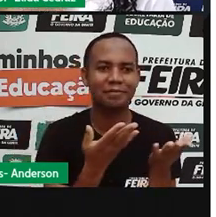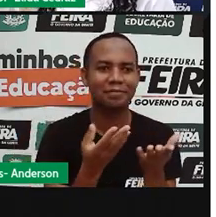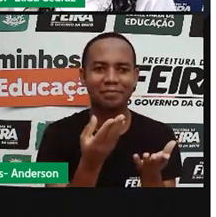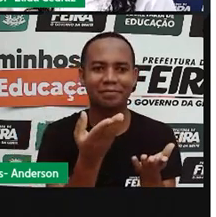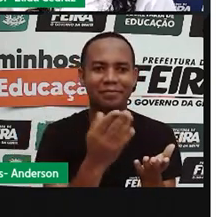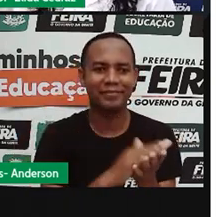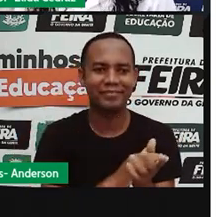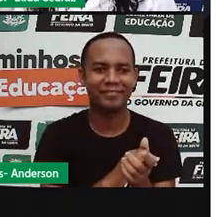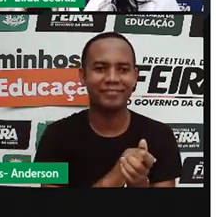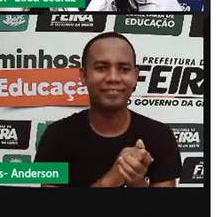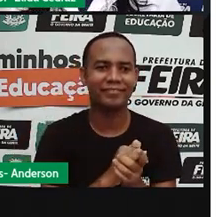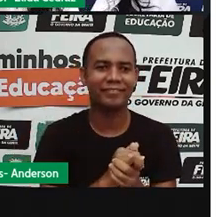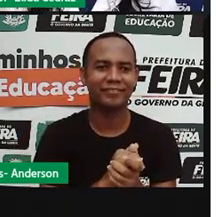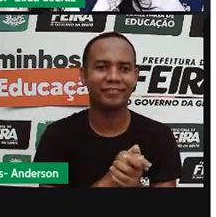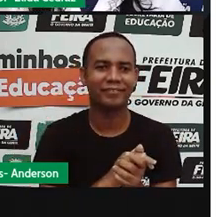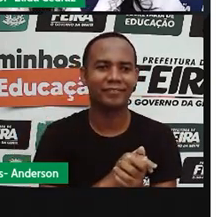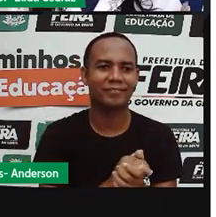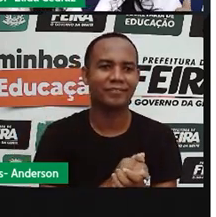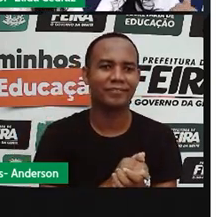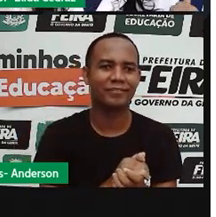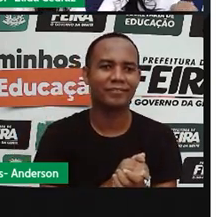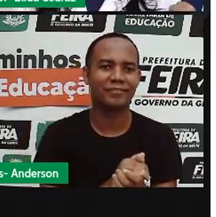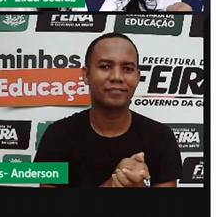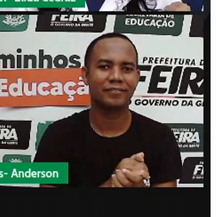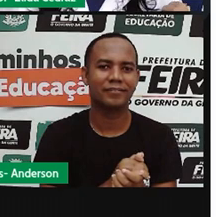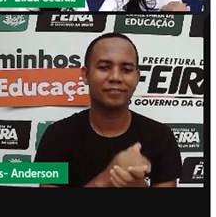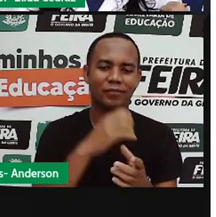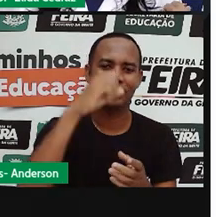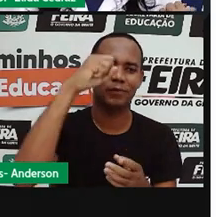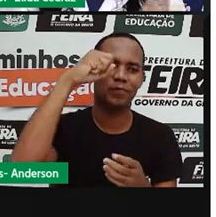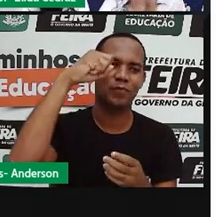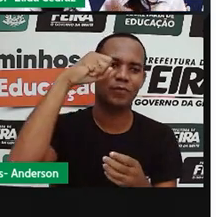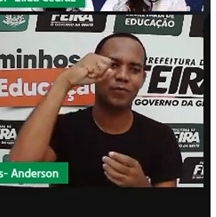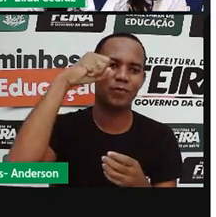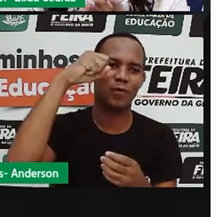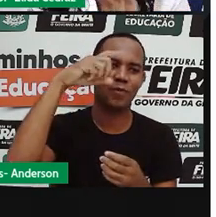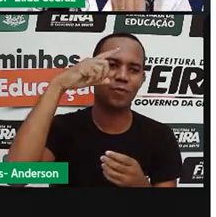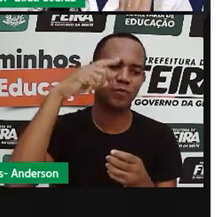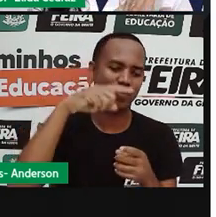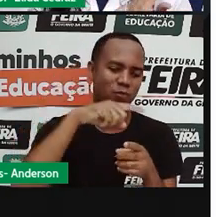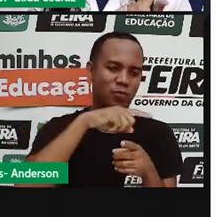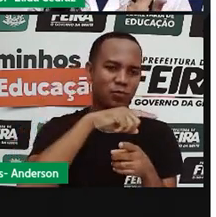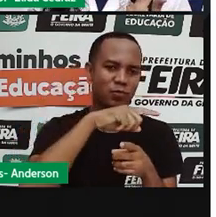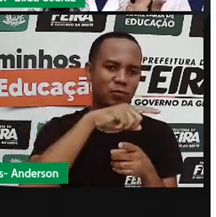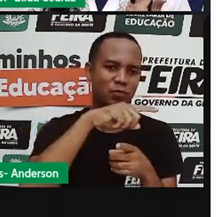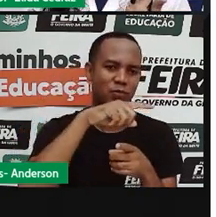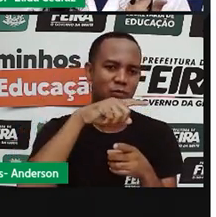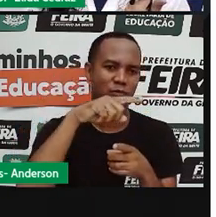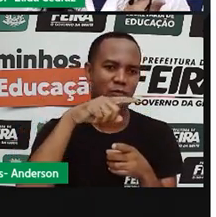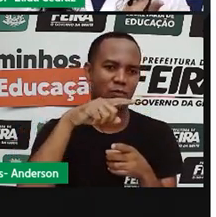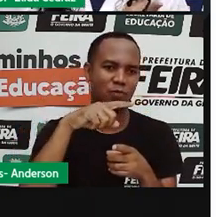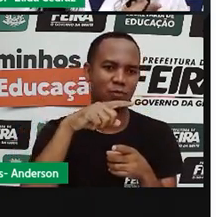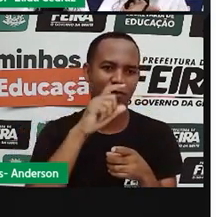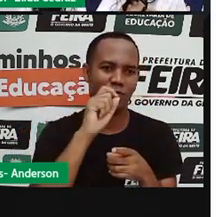frente do corpo. Quando os raios do Sol batem em você,